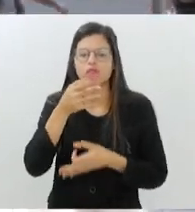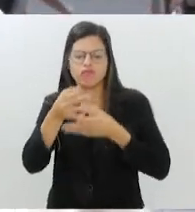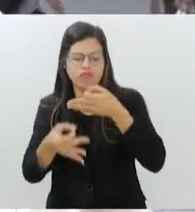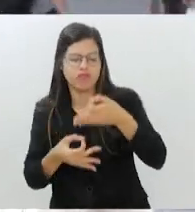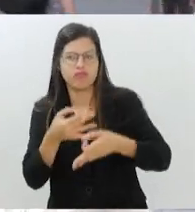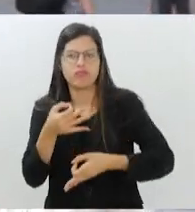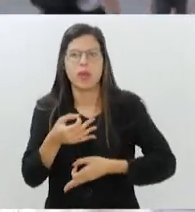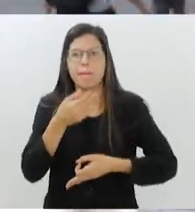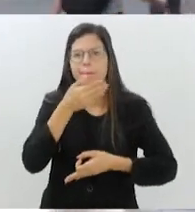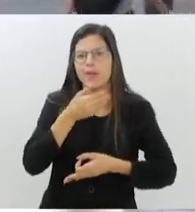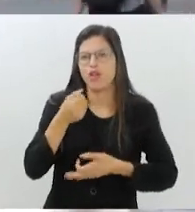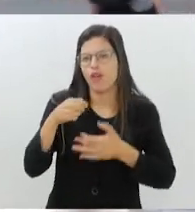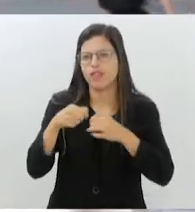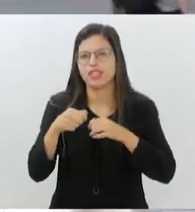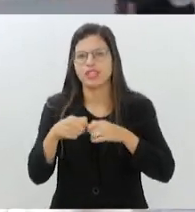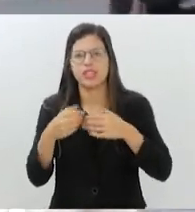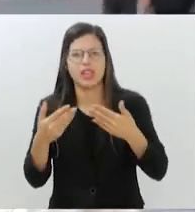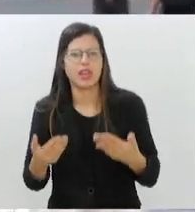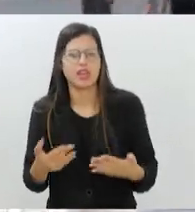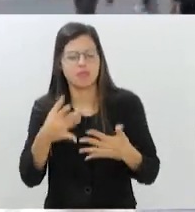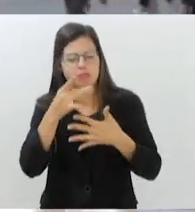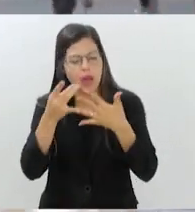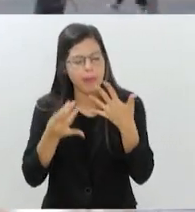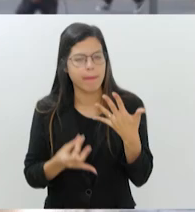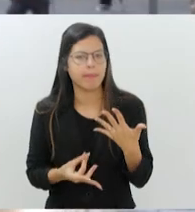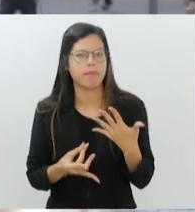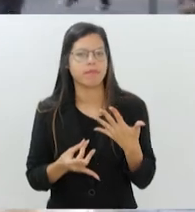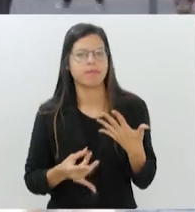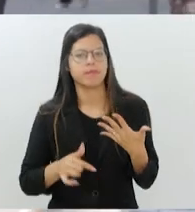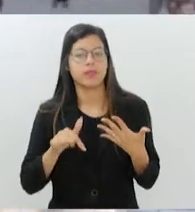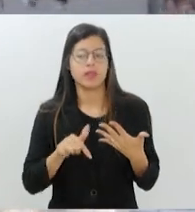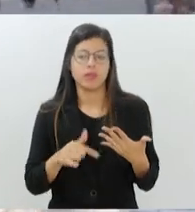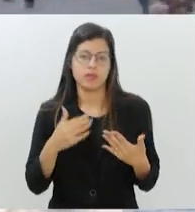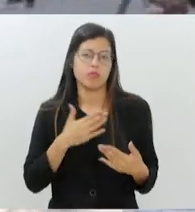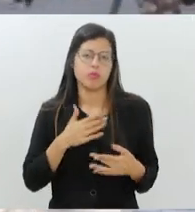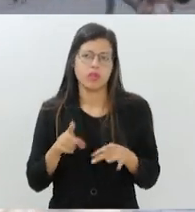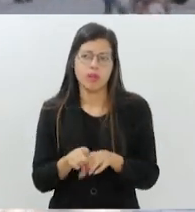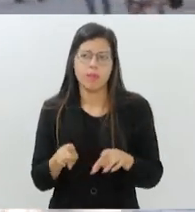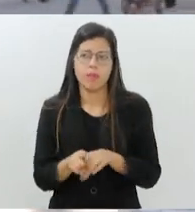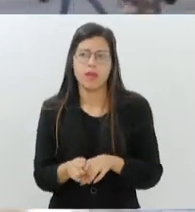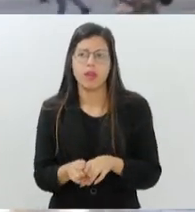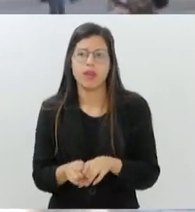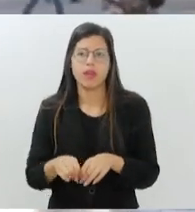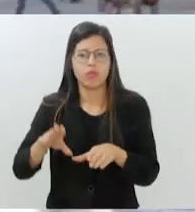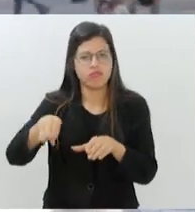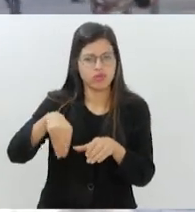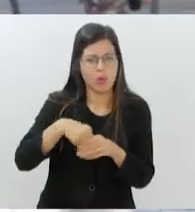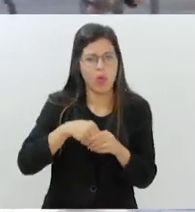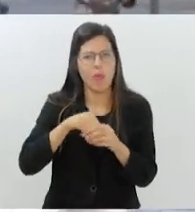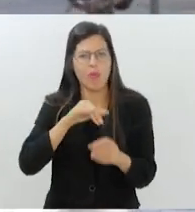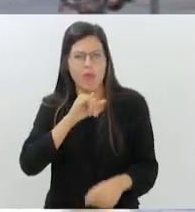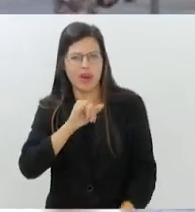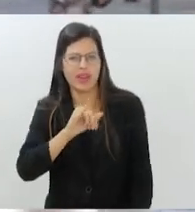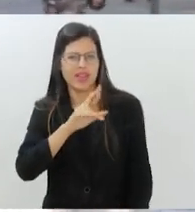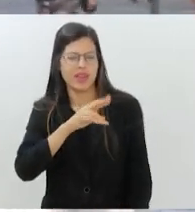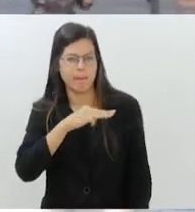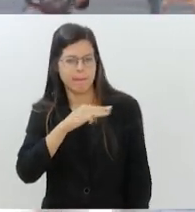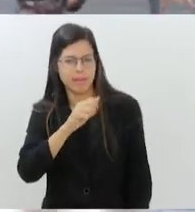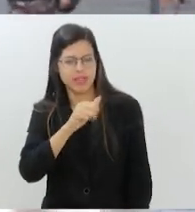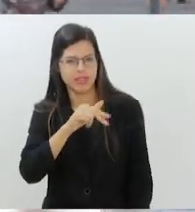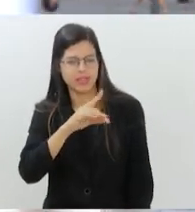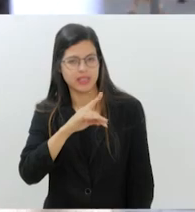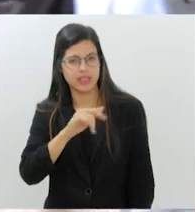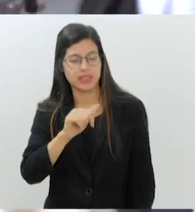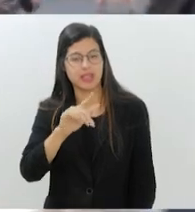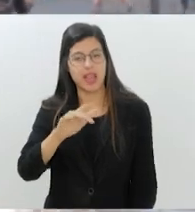aquilo. Comigo não foi diferente. Com a participação, eu fui admitido como irmão da irmandade e depois convocado a servir à mesa,